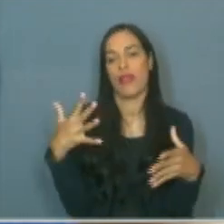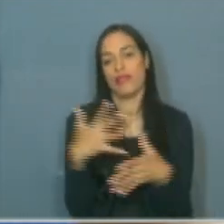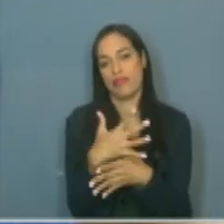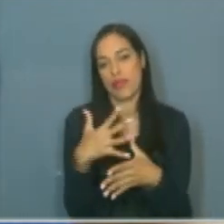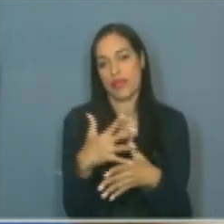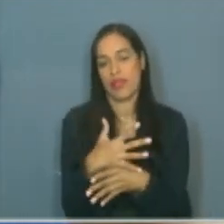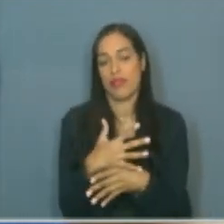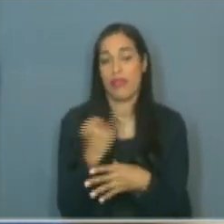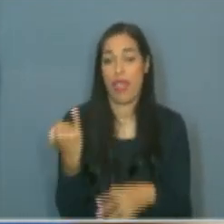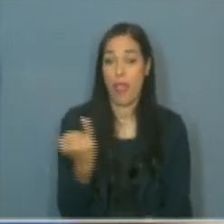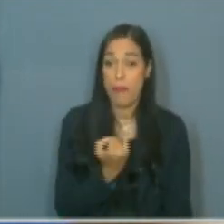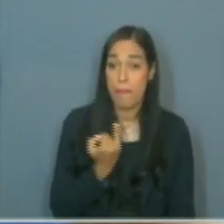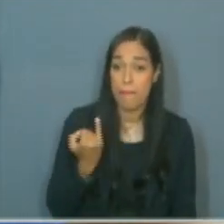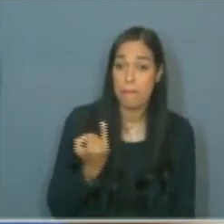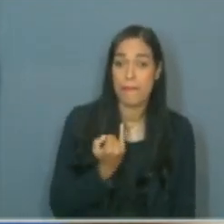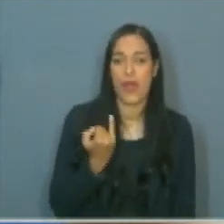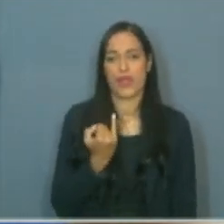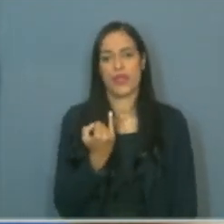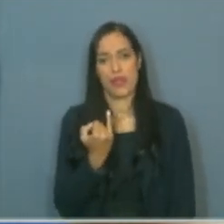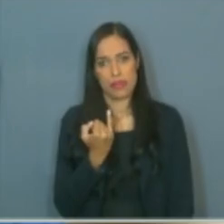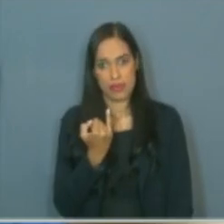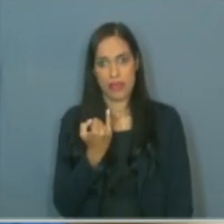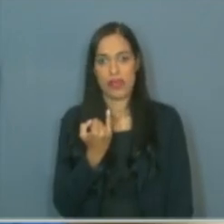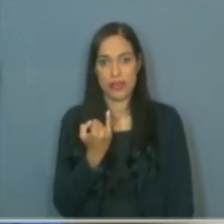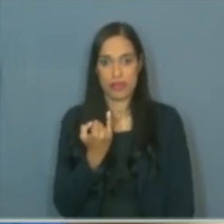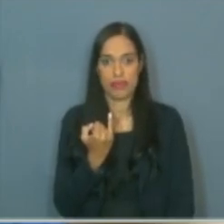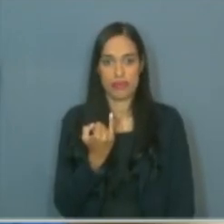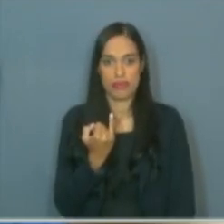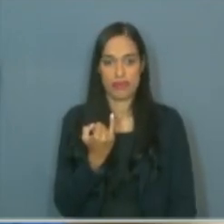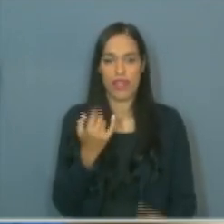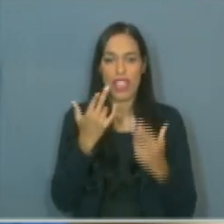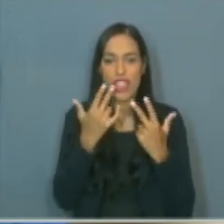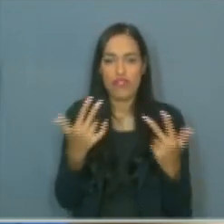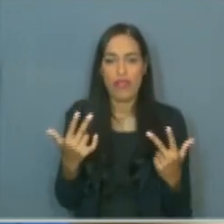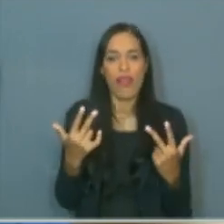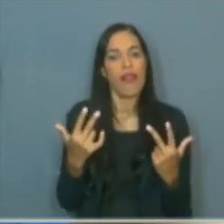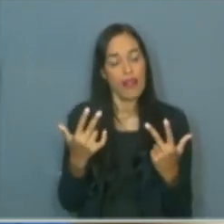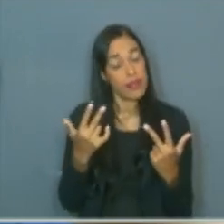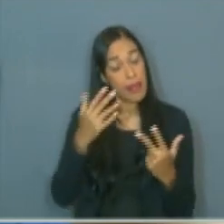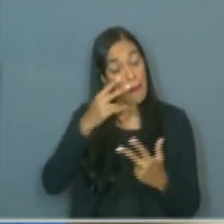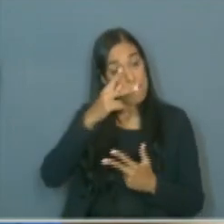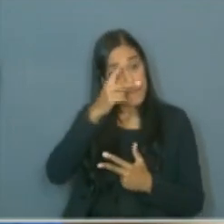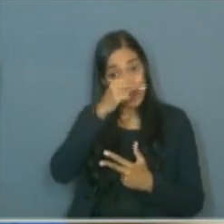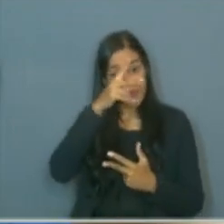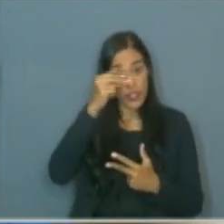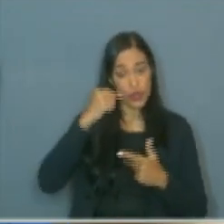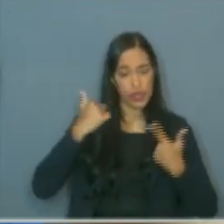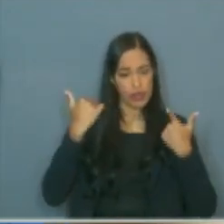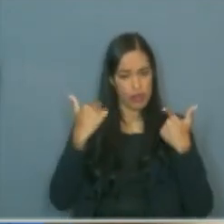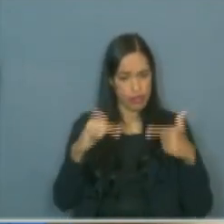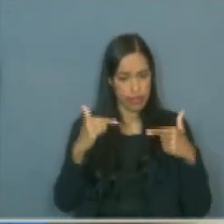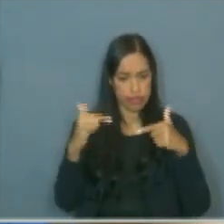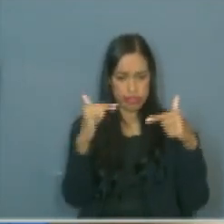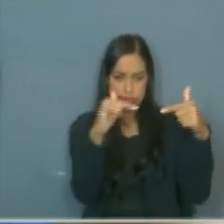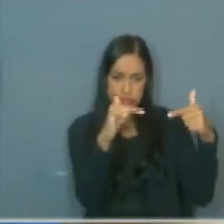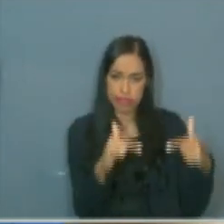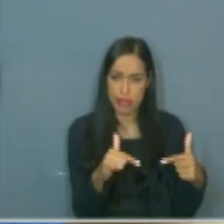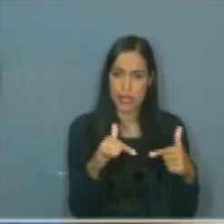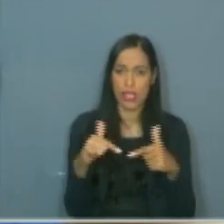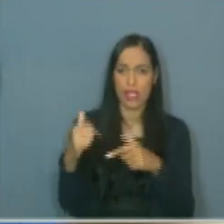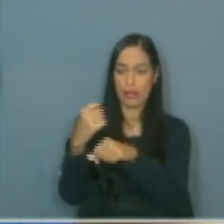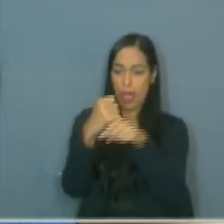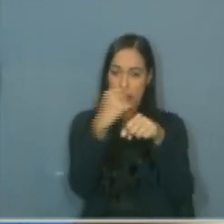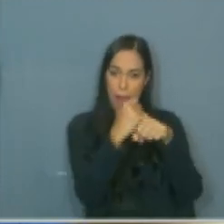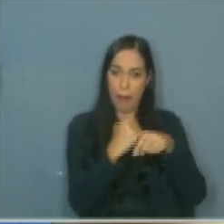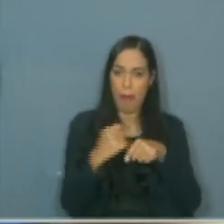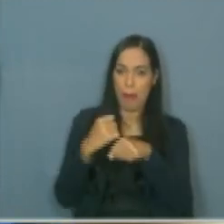destacar que a Prefeitura não tem apenas trabalhado para restaurar as estruturas já existentes, mas também